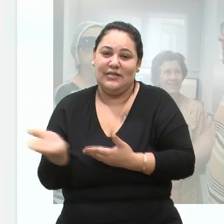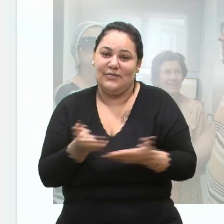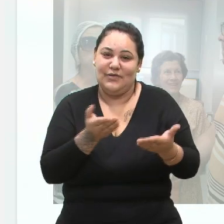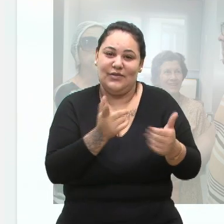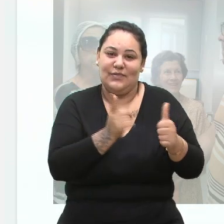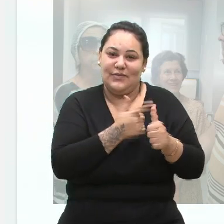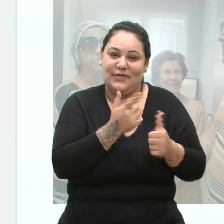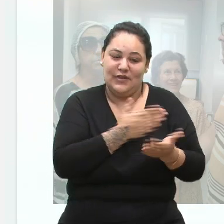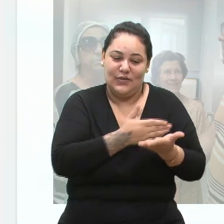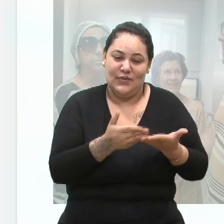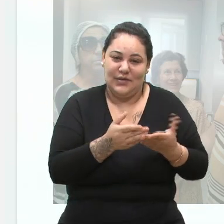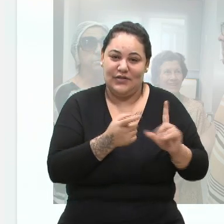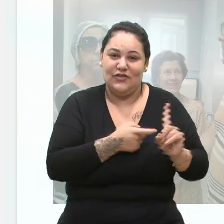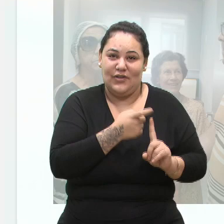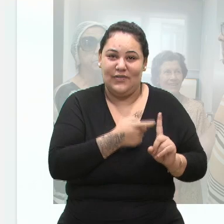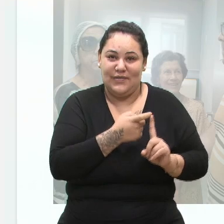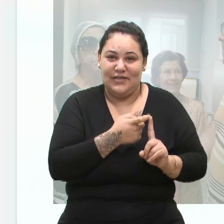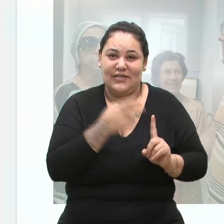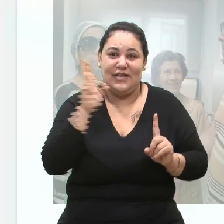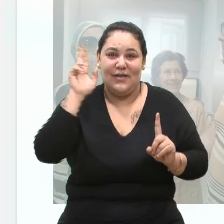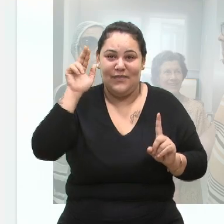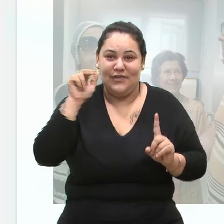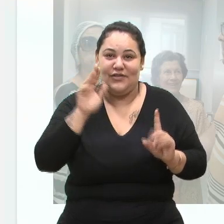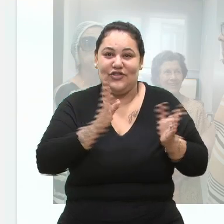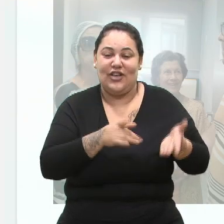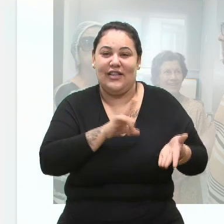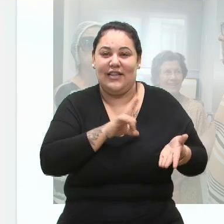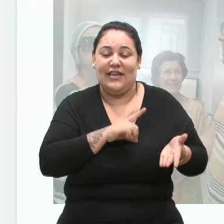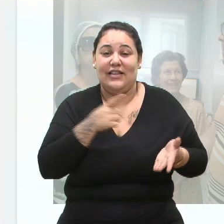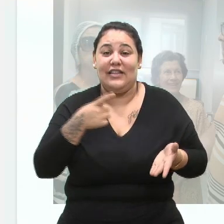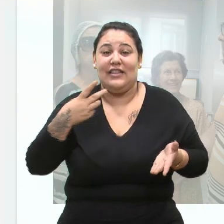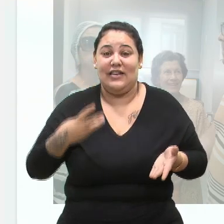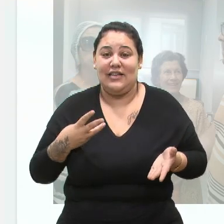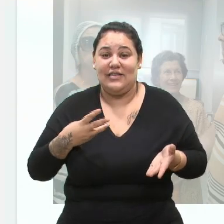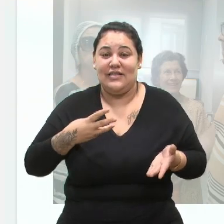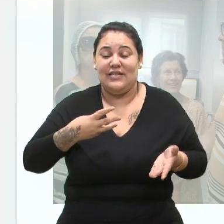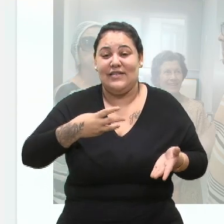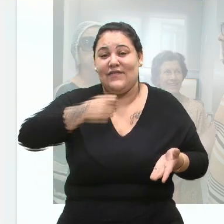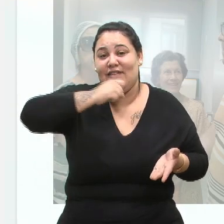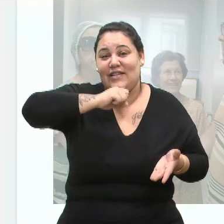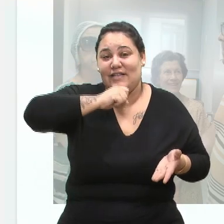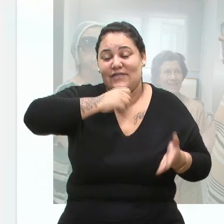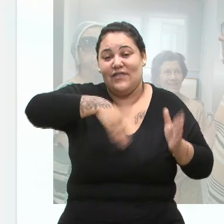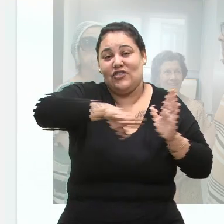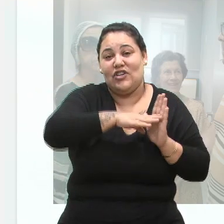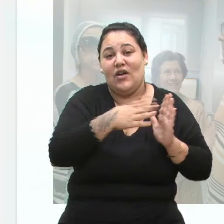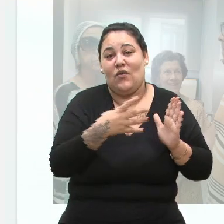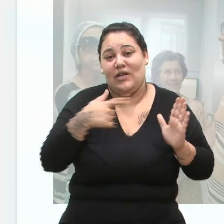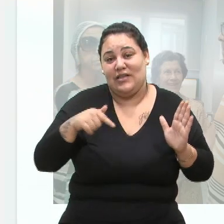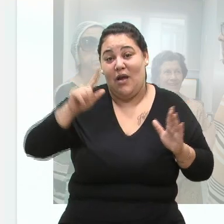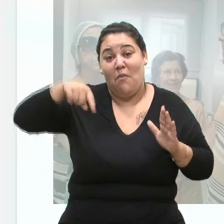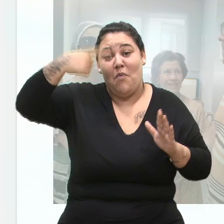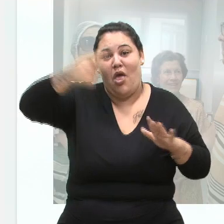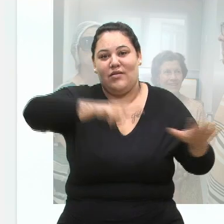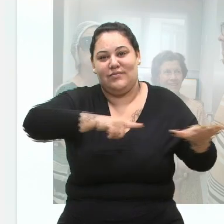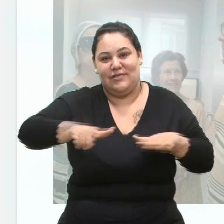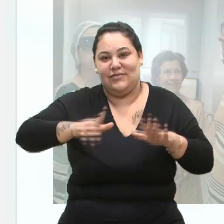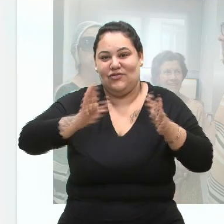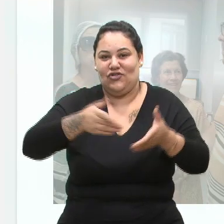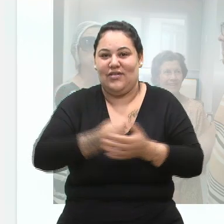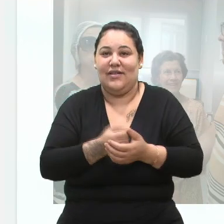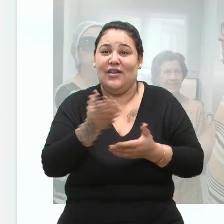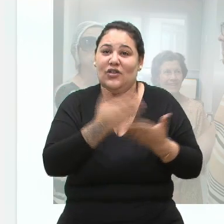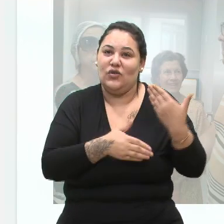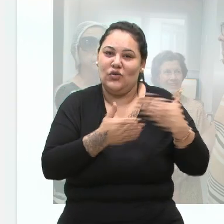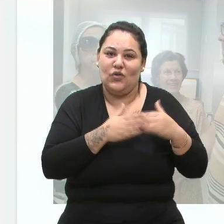começo deste mês de abril, e já são 13 os idosos. Devendo chegar a 47 nas próximas semanas, todos já